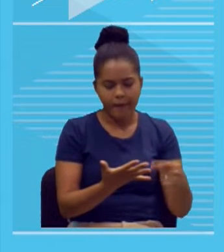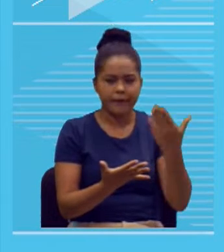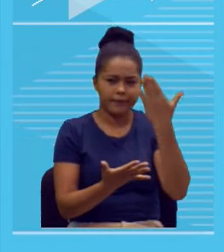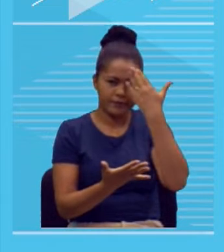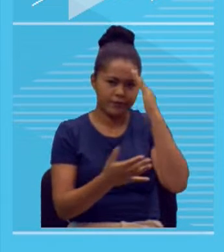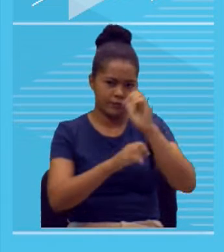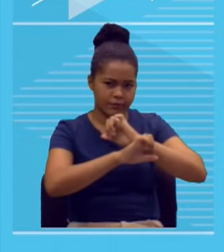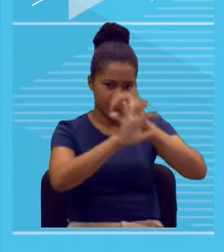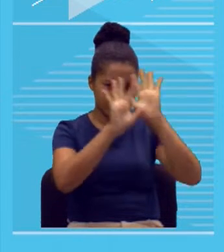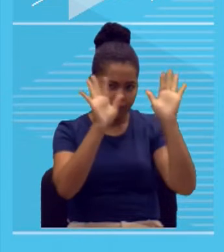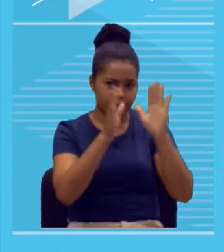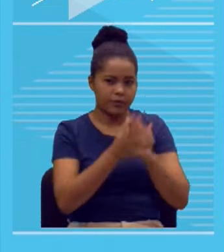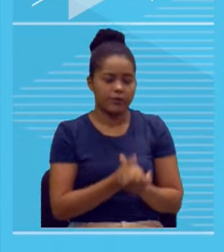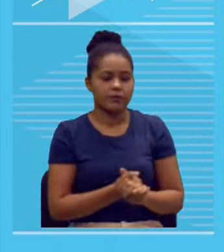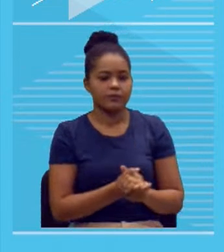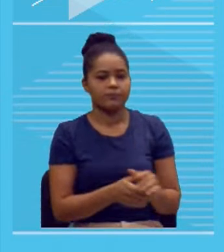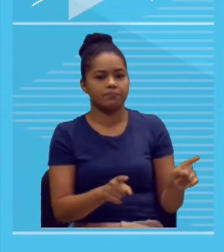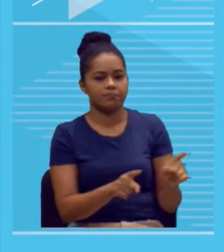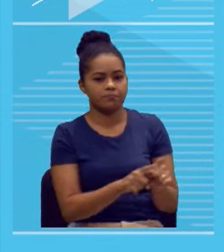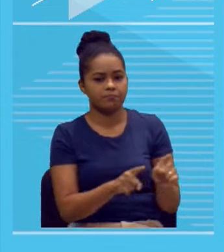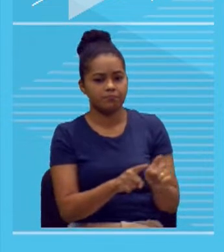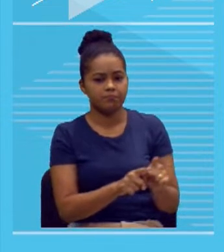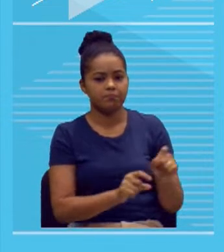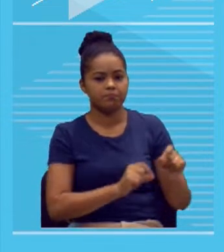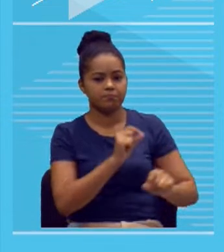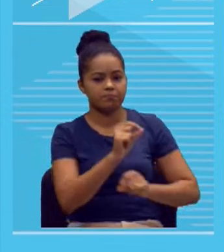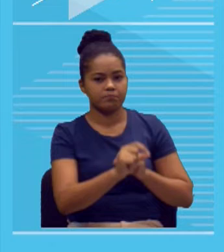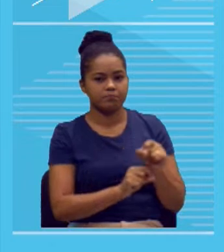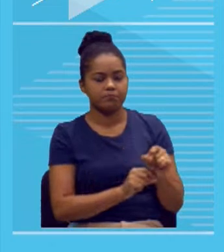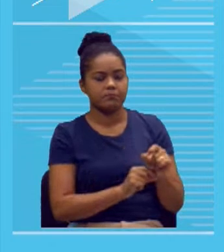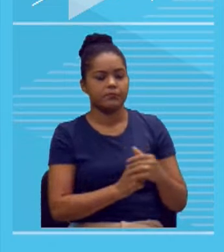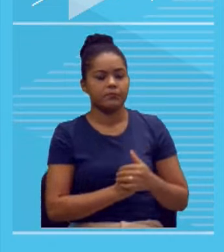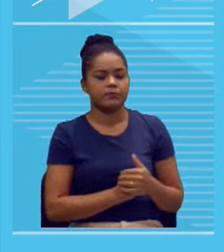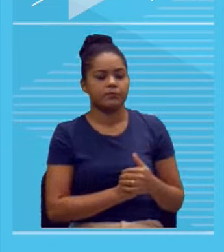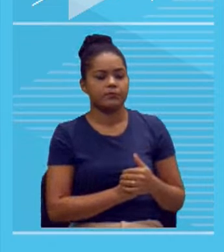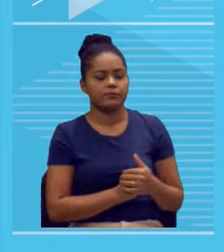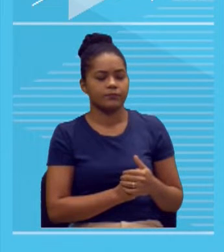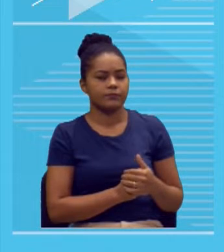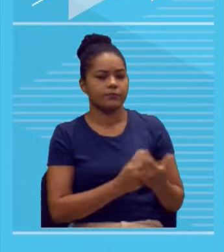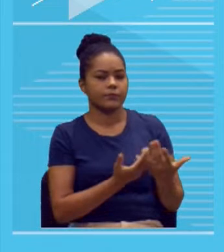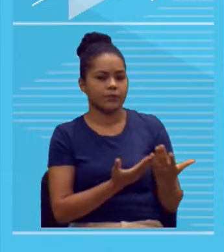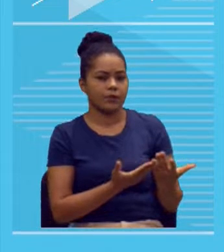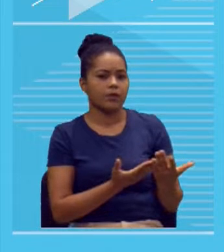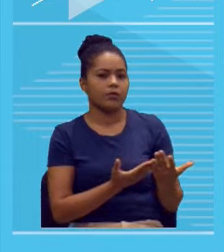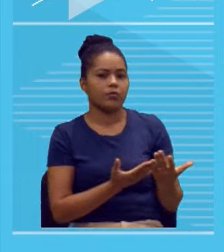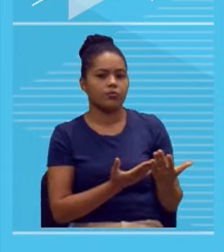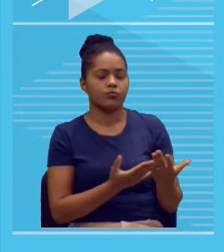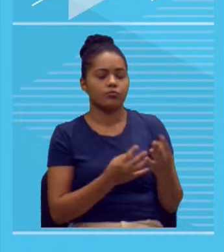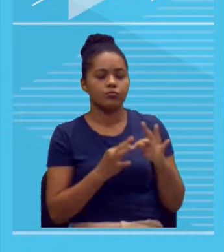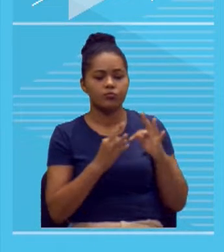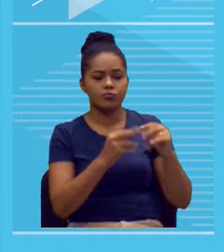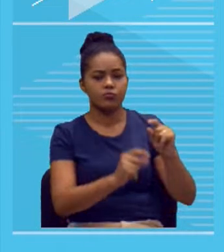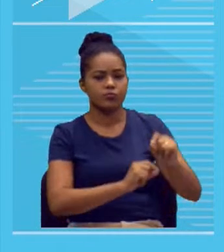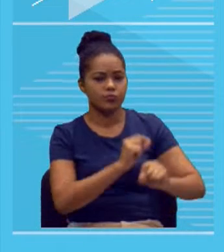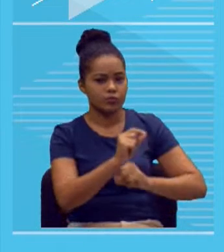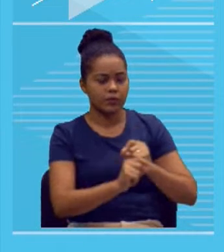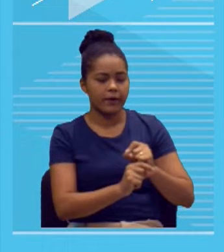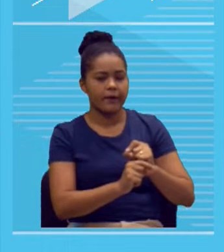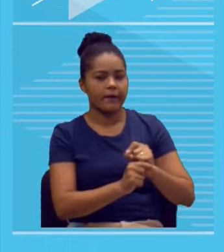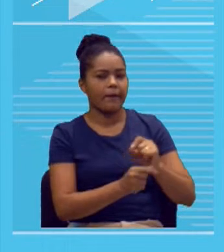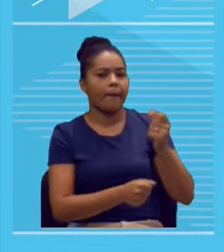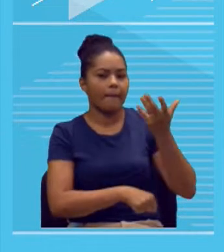equilíbrio entre as partes do texto citativo e argumentativo. Então, o resto é realmente praticar,